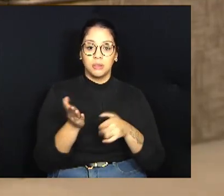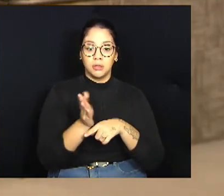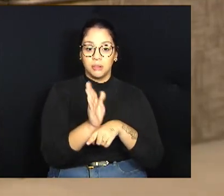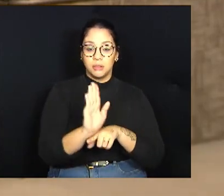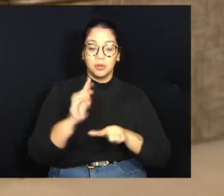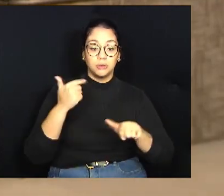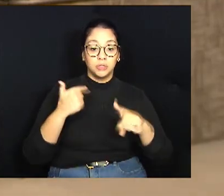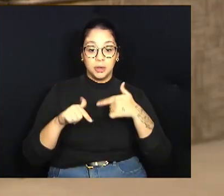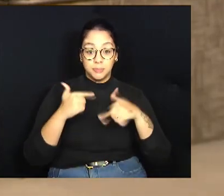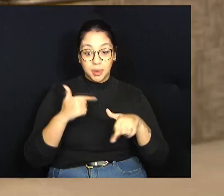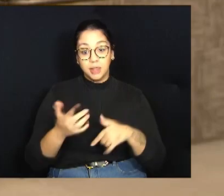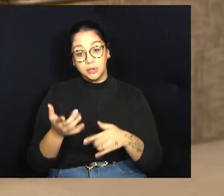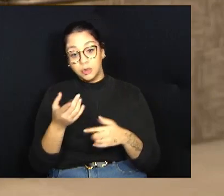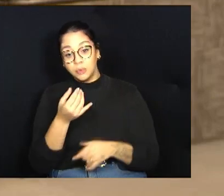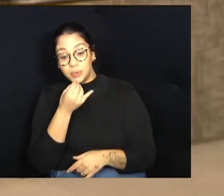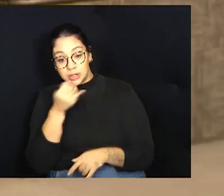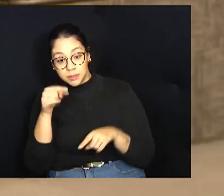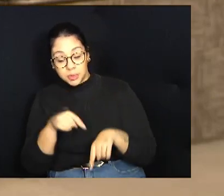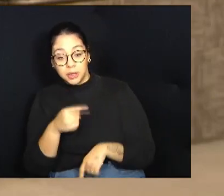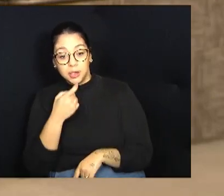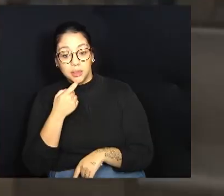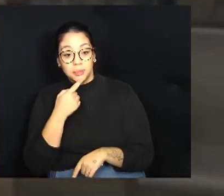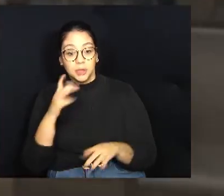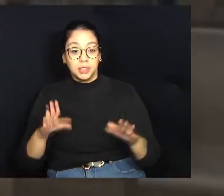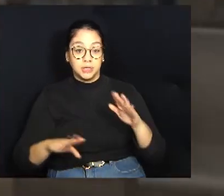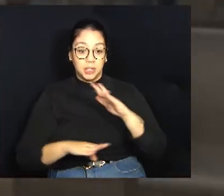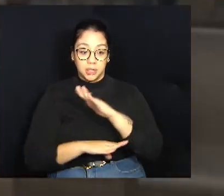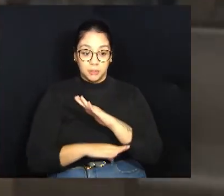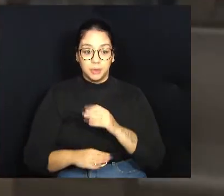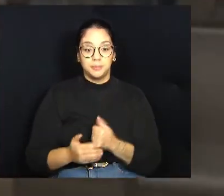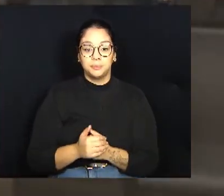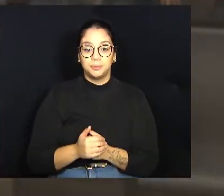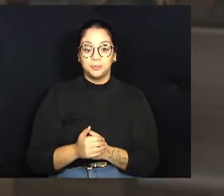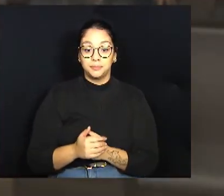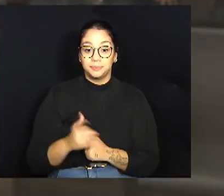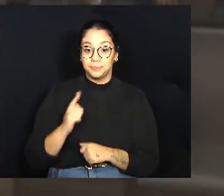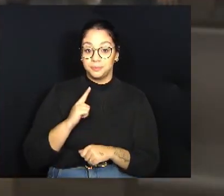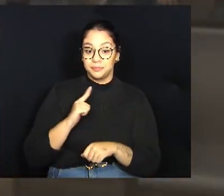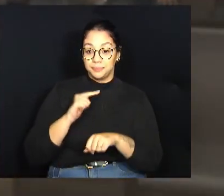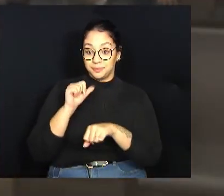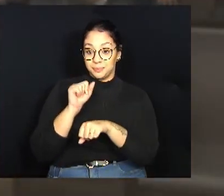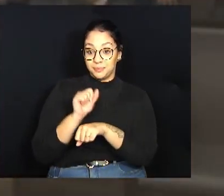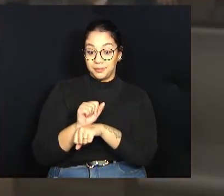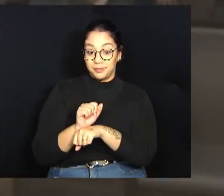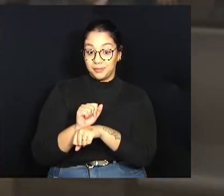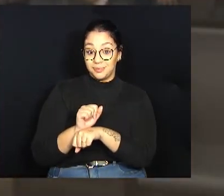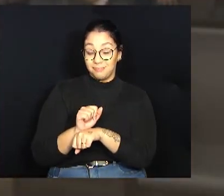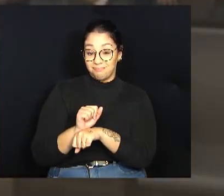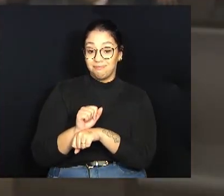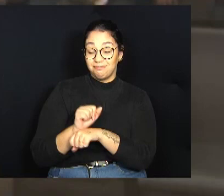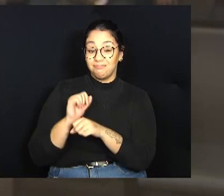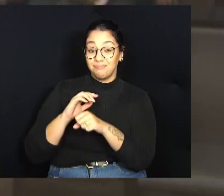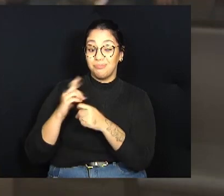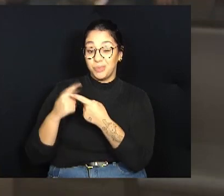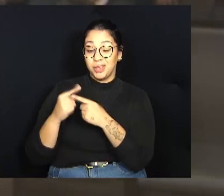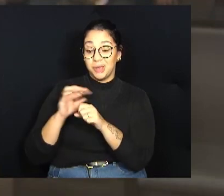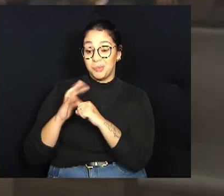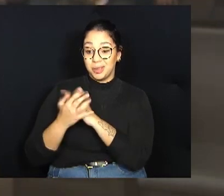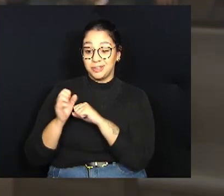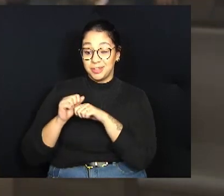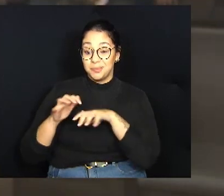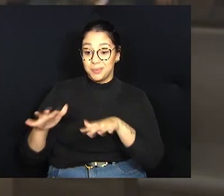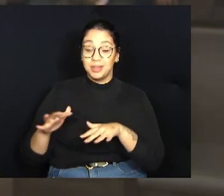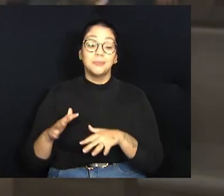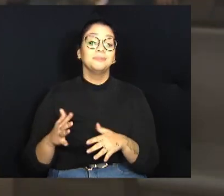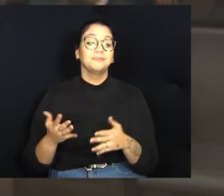no caso de Campinas, da Câmara Municipal de Campinas. Após uma pausa imposta pela pandemia de Covid-19, o